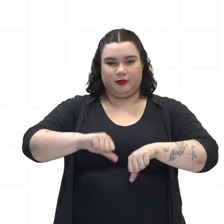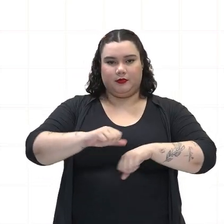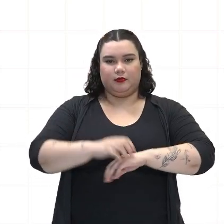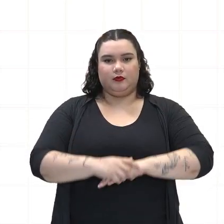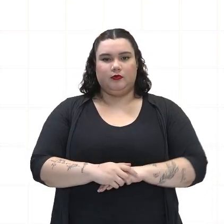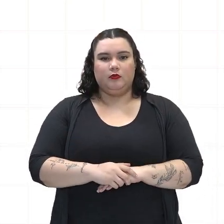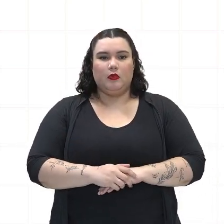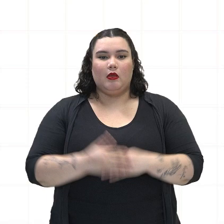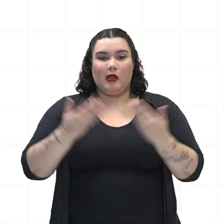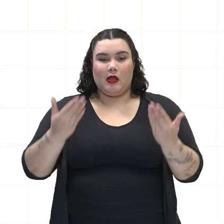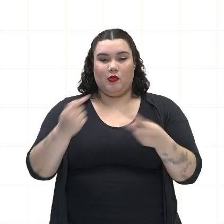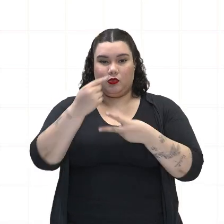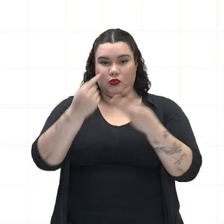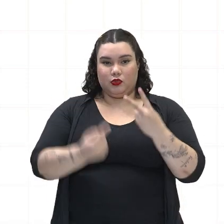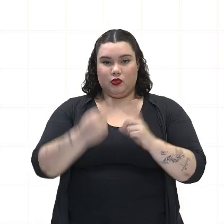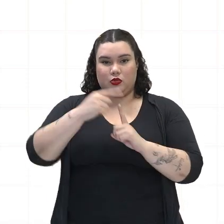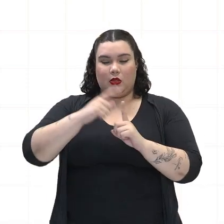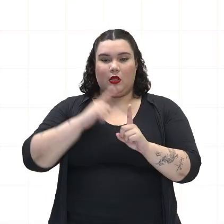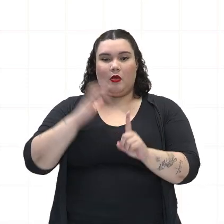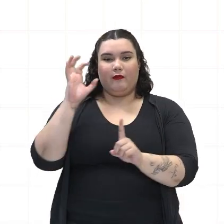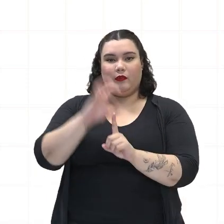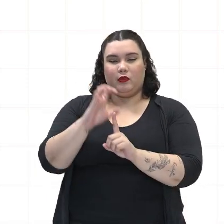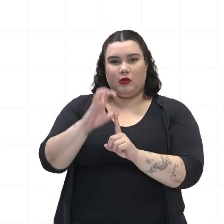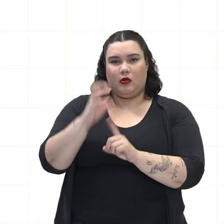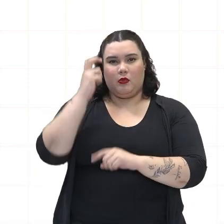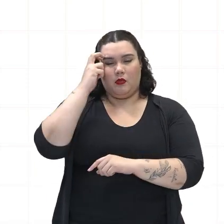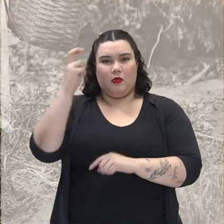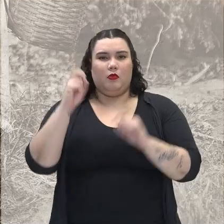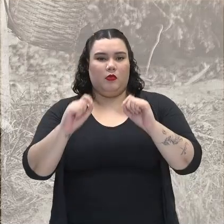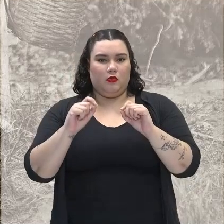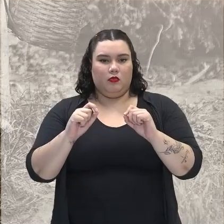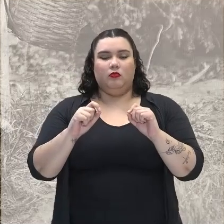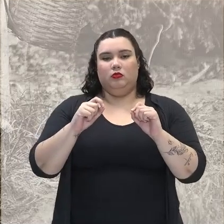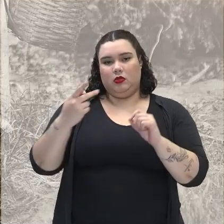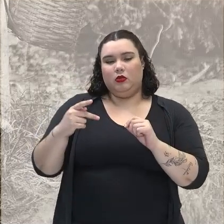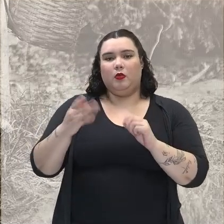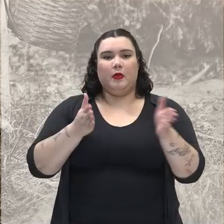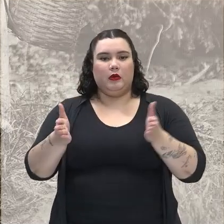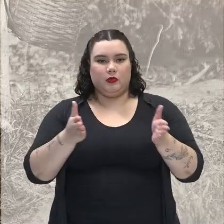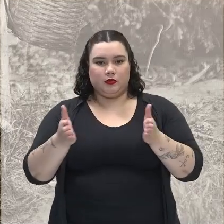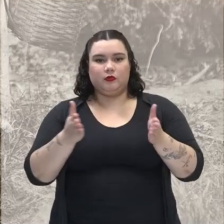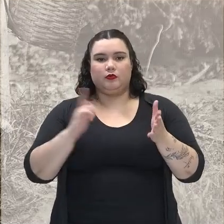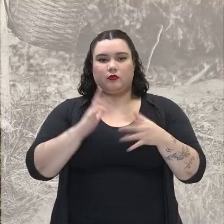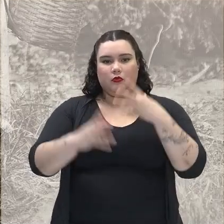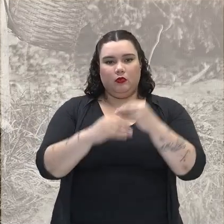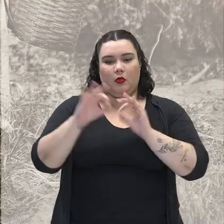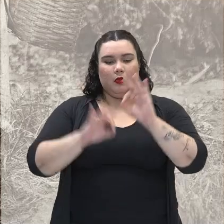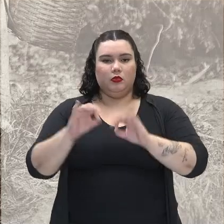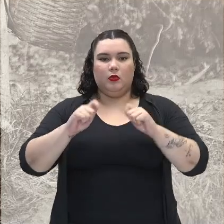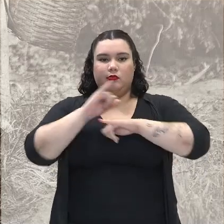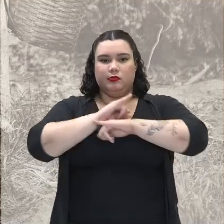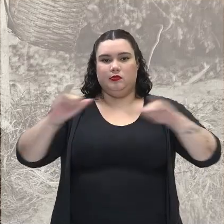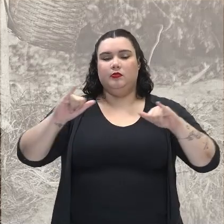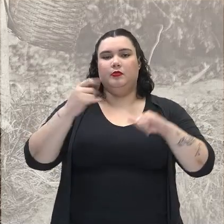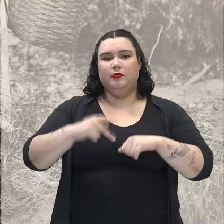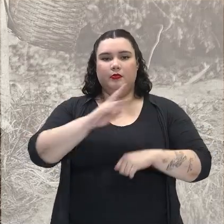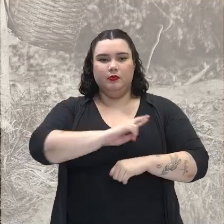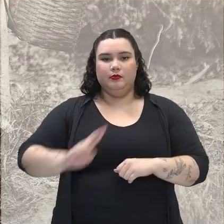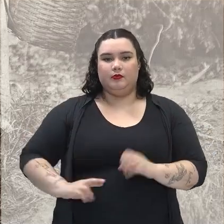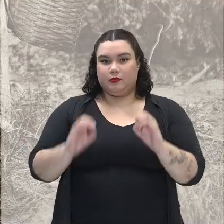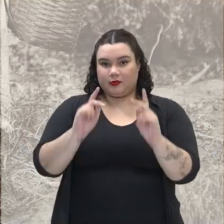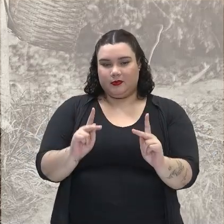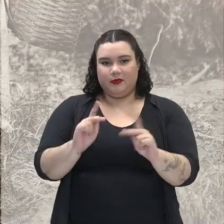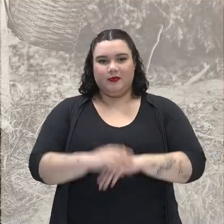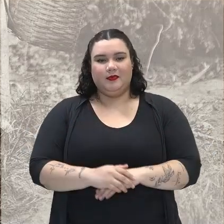influenciaram a intelectualidade da época, que influenciou o positivismo e o revolucionismo contribuindo para o processo de proclamação